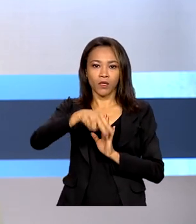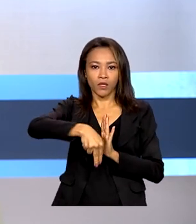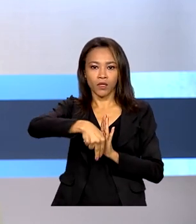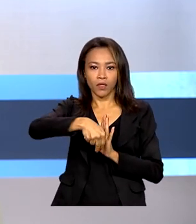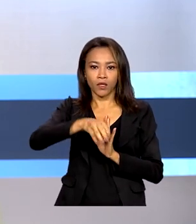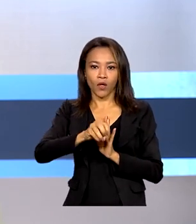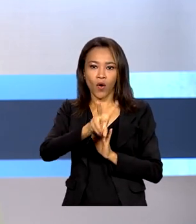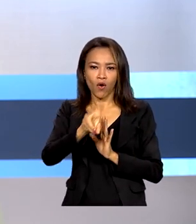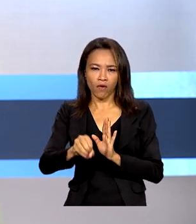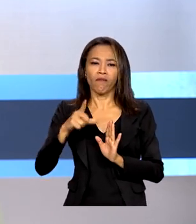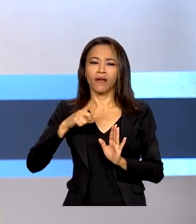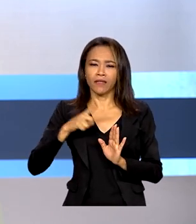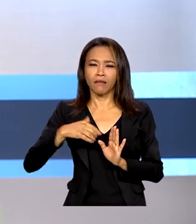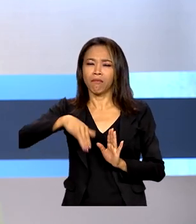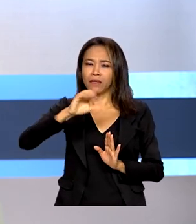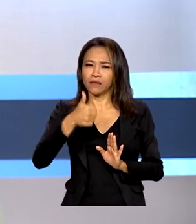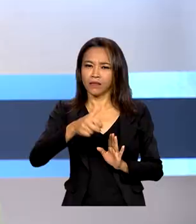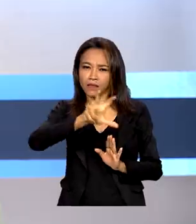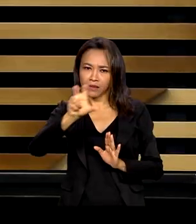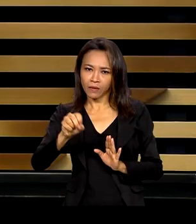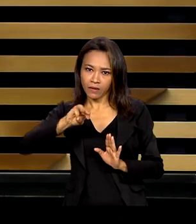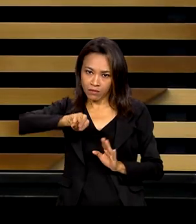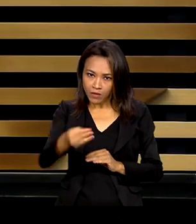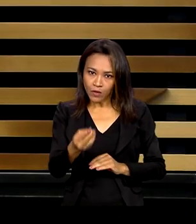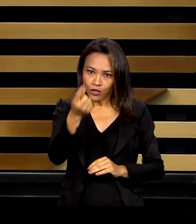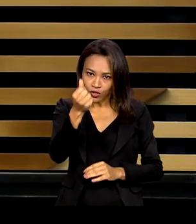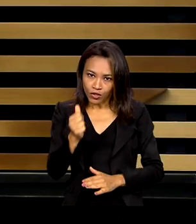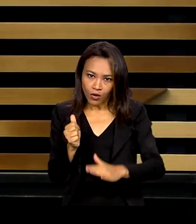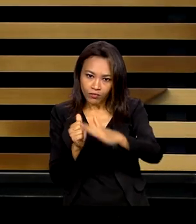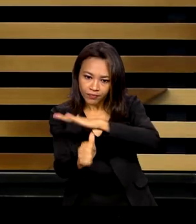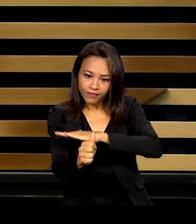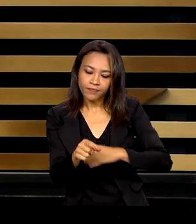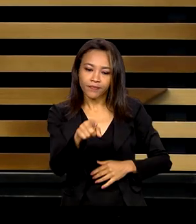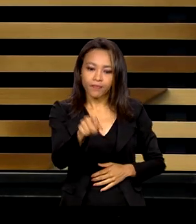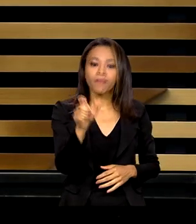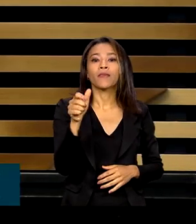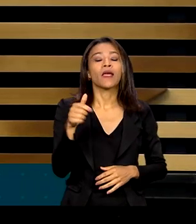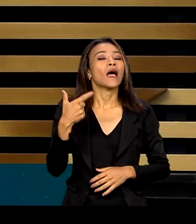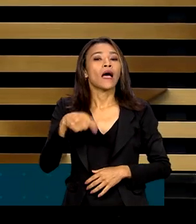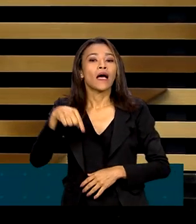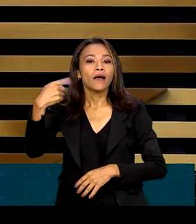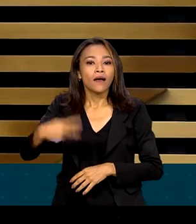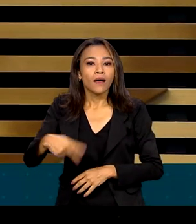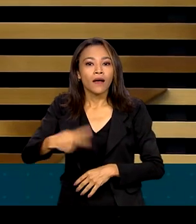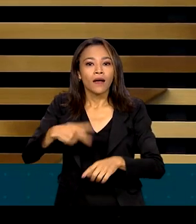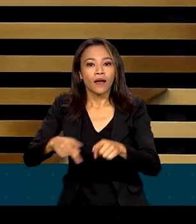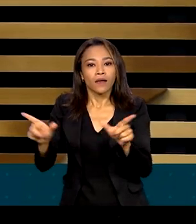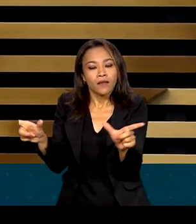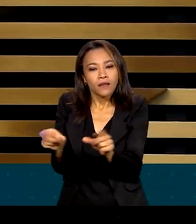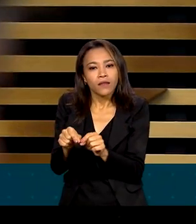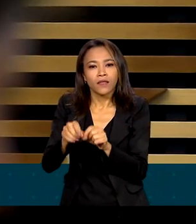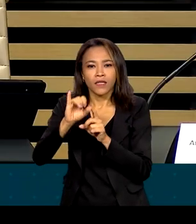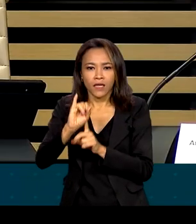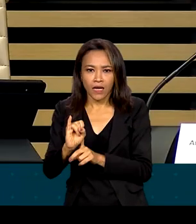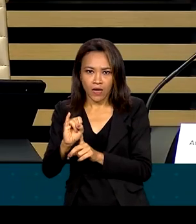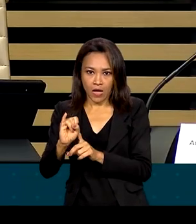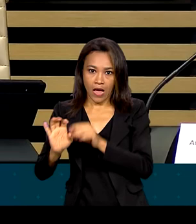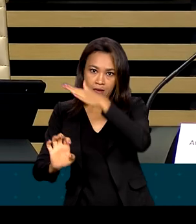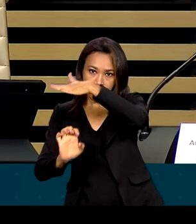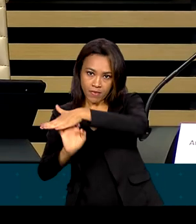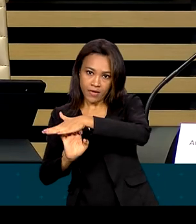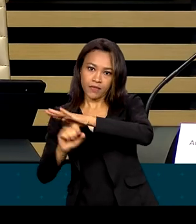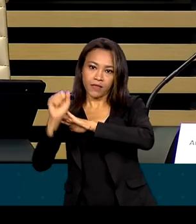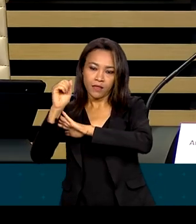milhões de reais em investimentos. A empresa brasileira de pesquisa e inovação industrial Embrapi e o